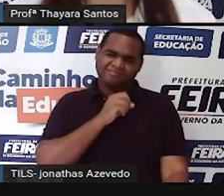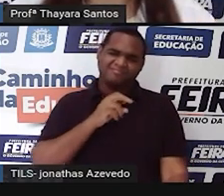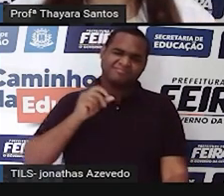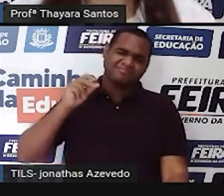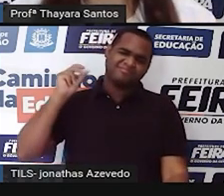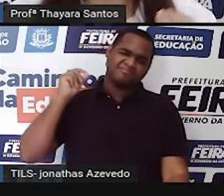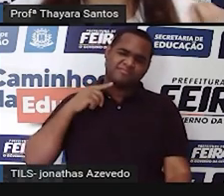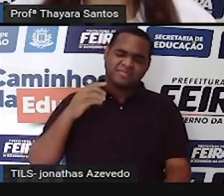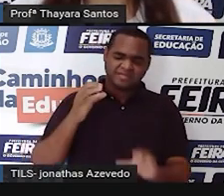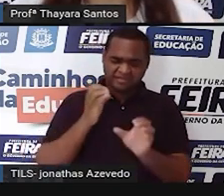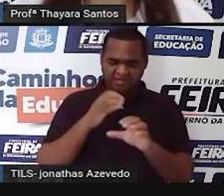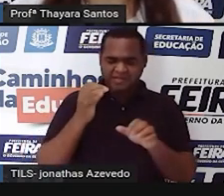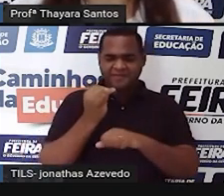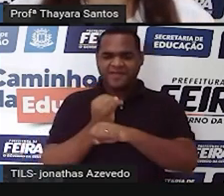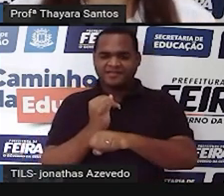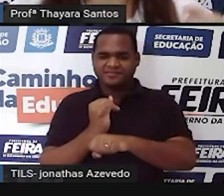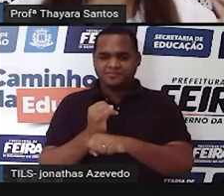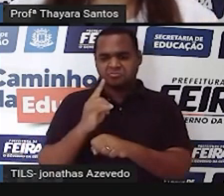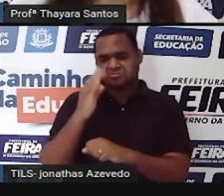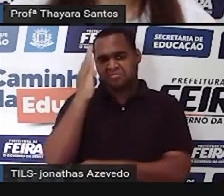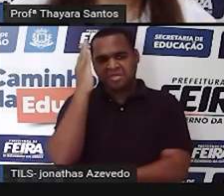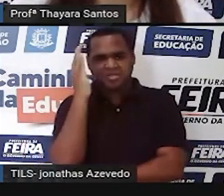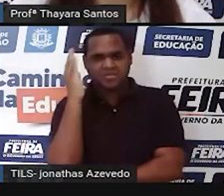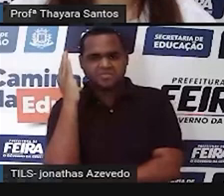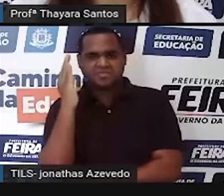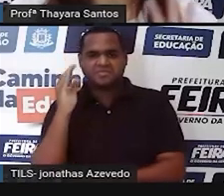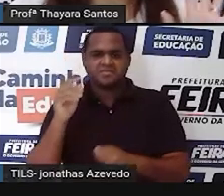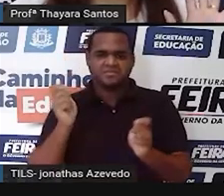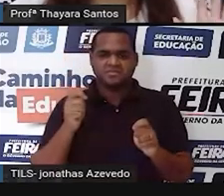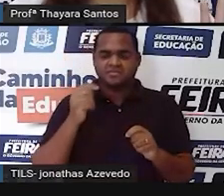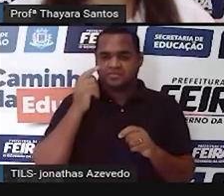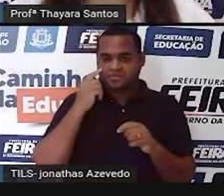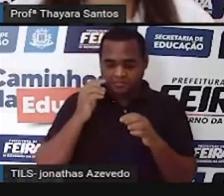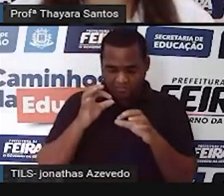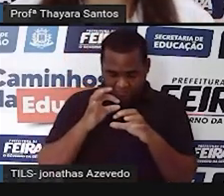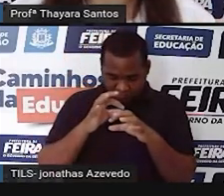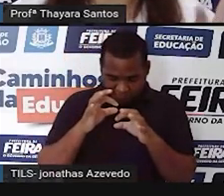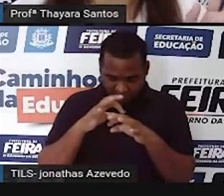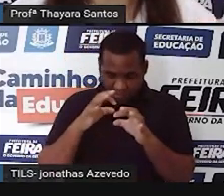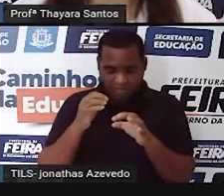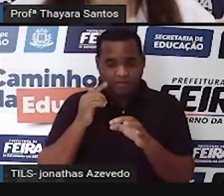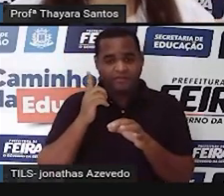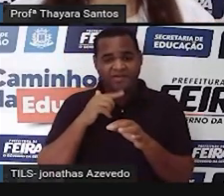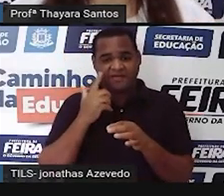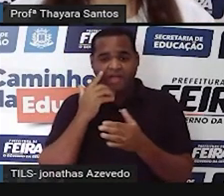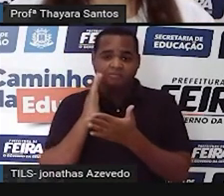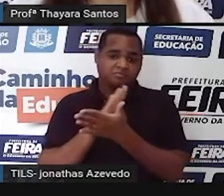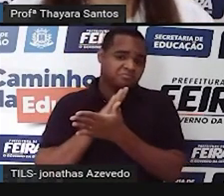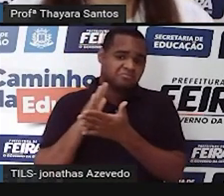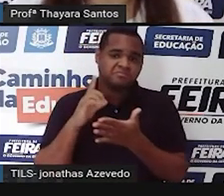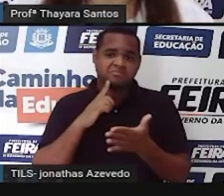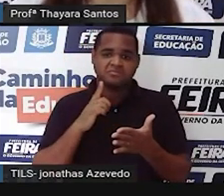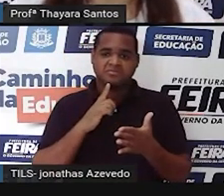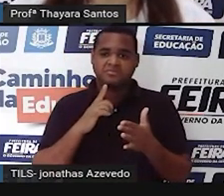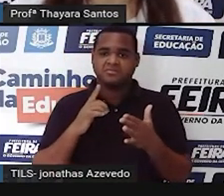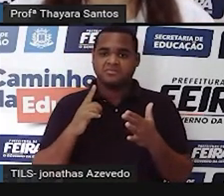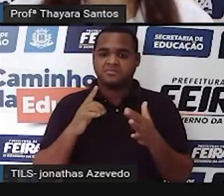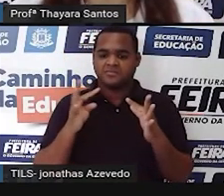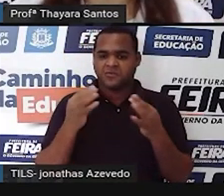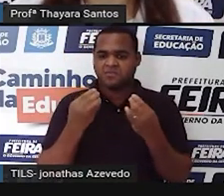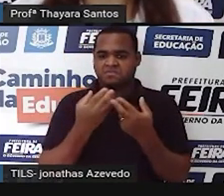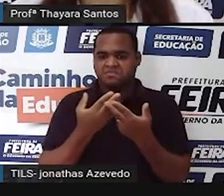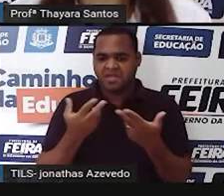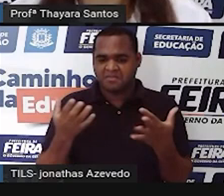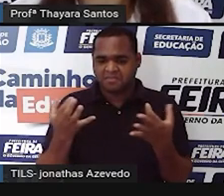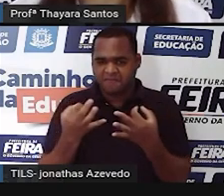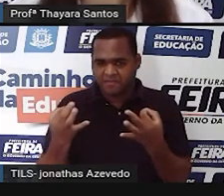Podia ser um tubo de metal, um tubo de madeira, com a lente ali, e conseguia já enxergar alguma coisa. Claro que não tinha toda a definição